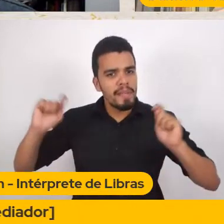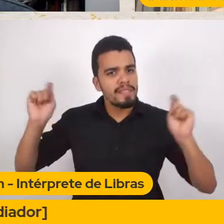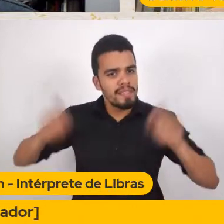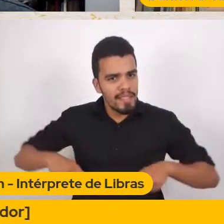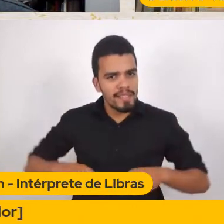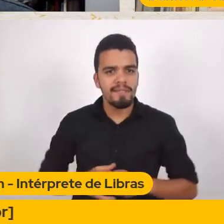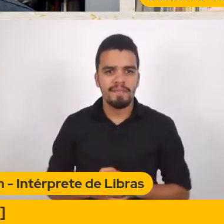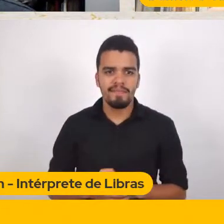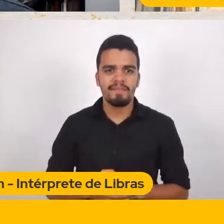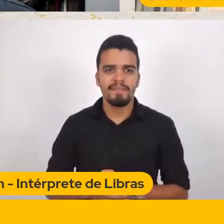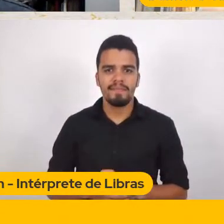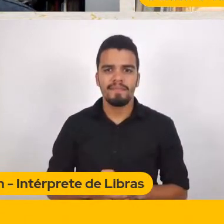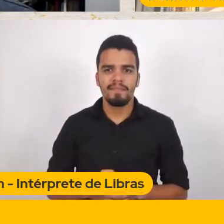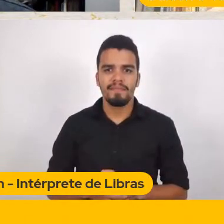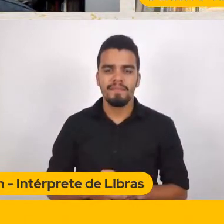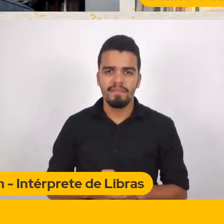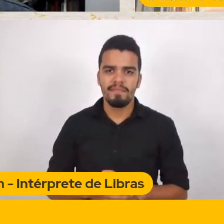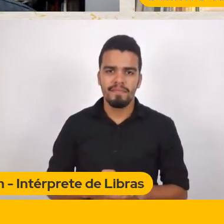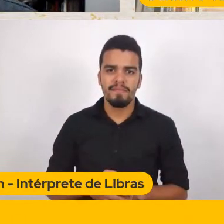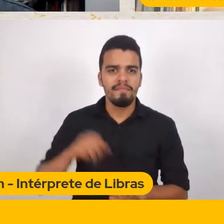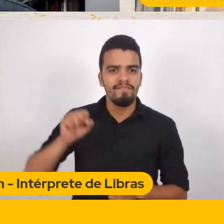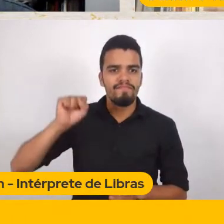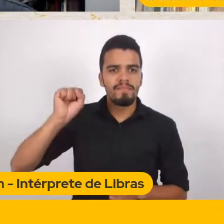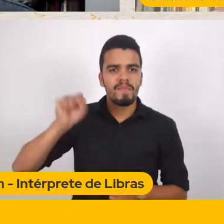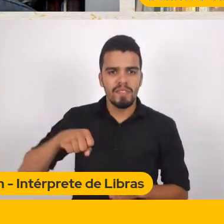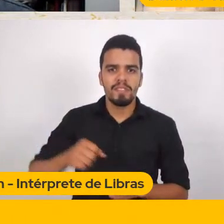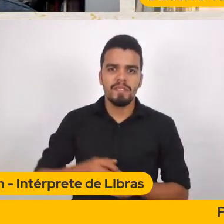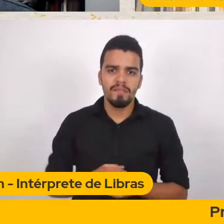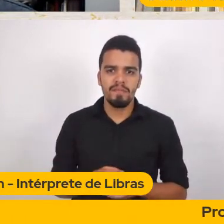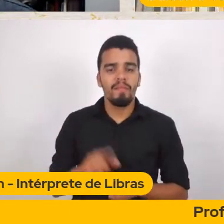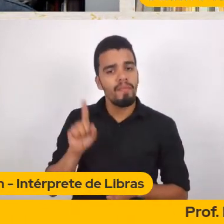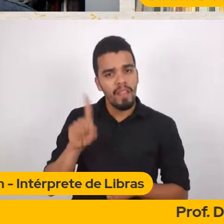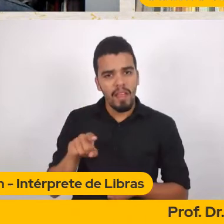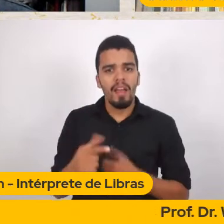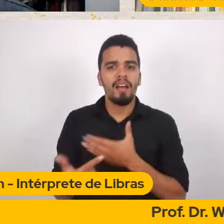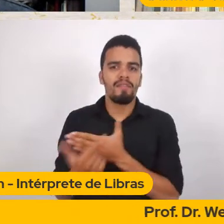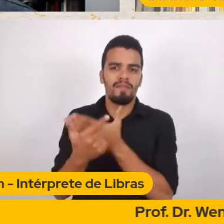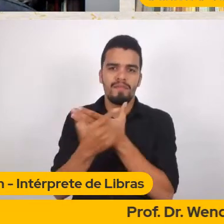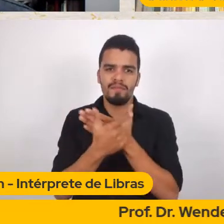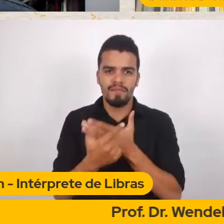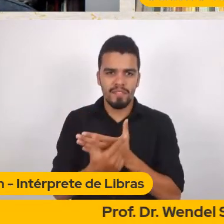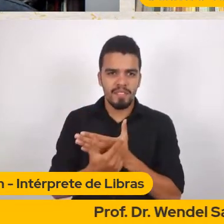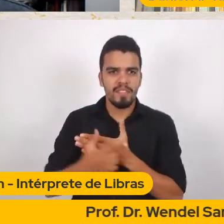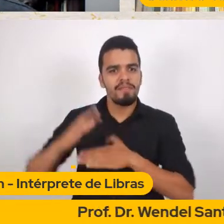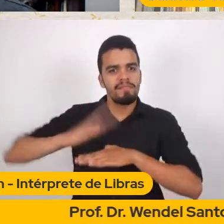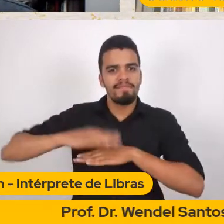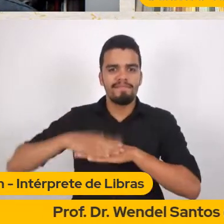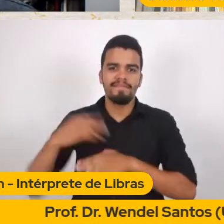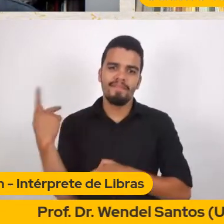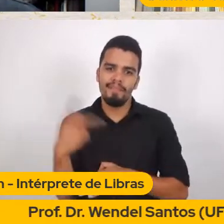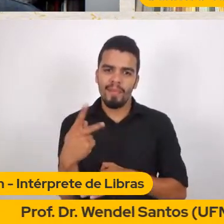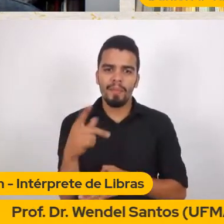Né Sim Sim Essa é a função Né Exatamente Exatamente